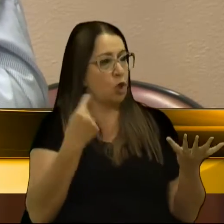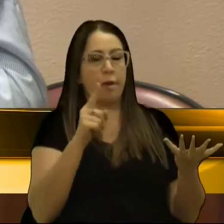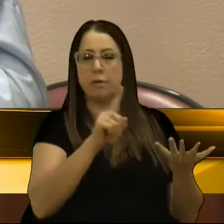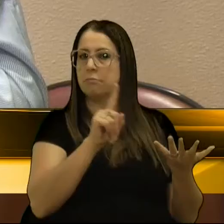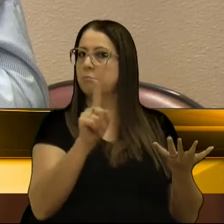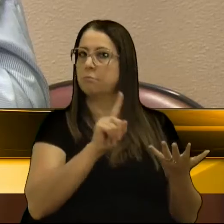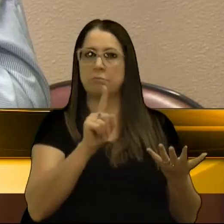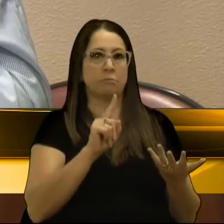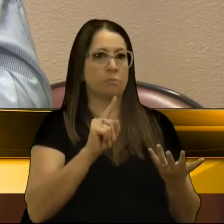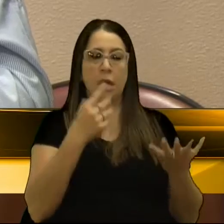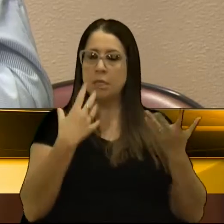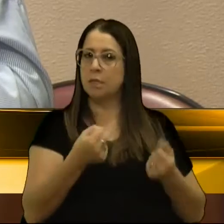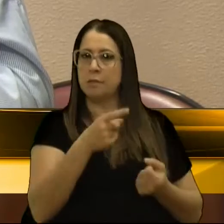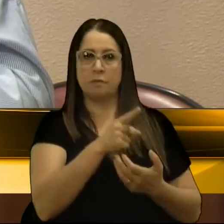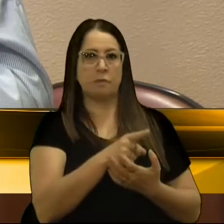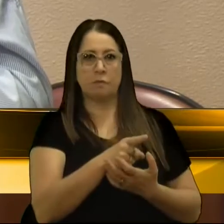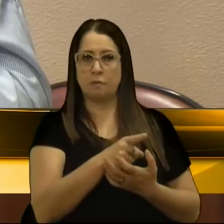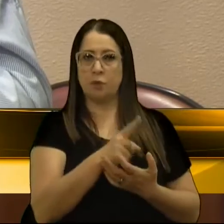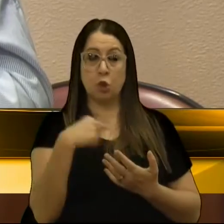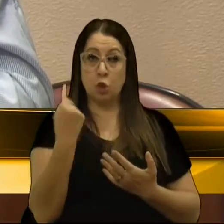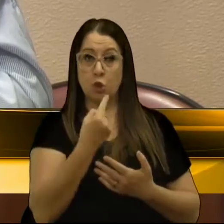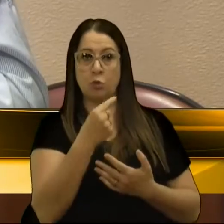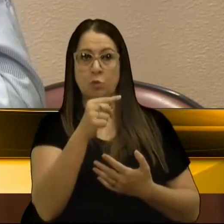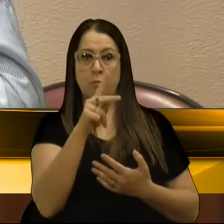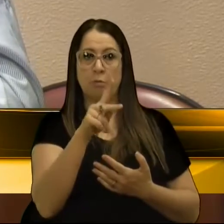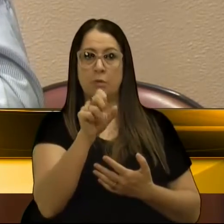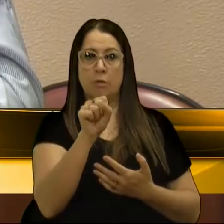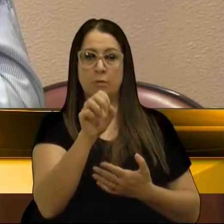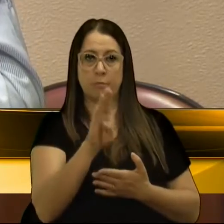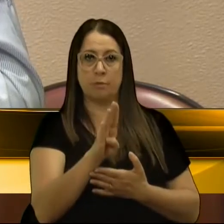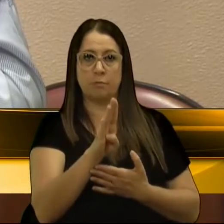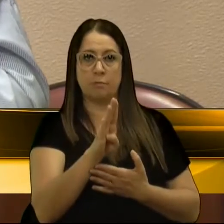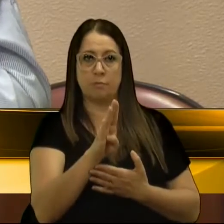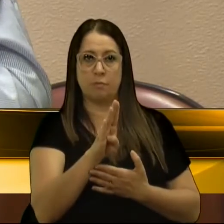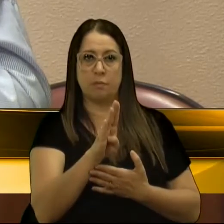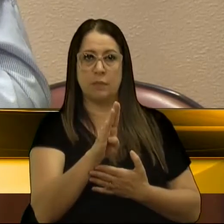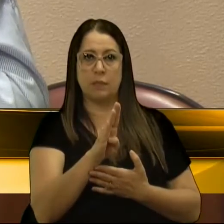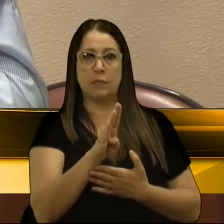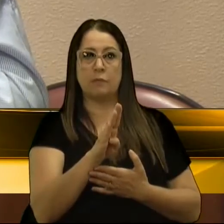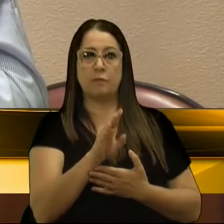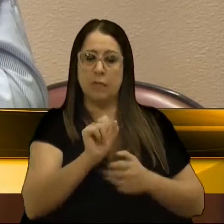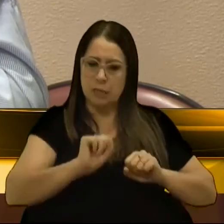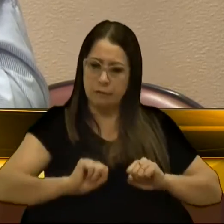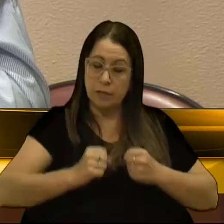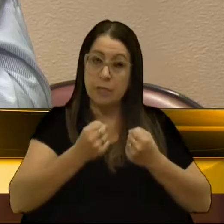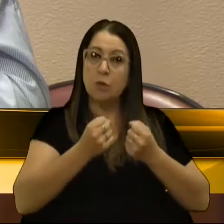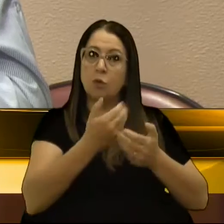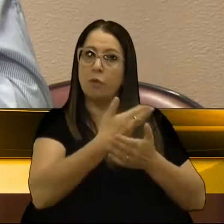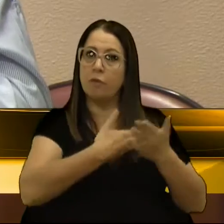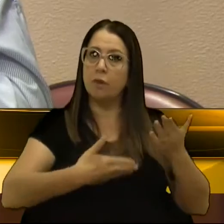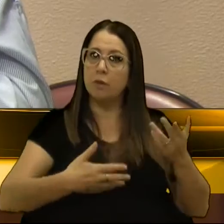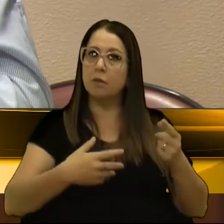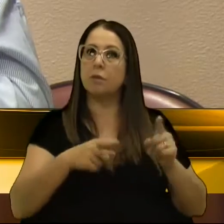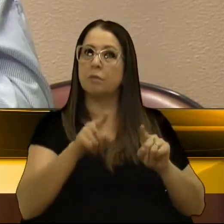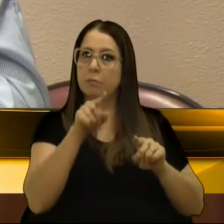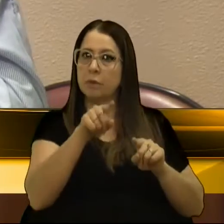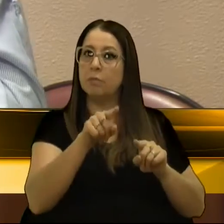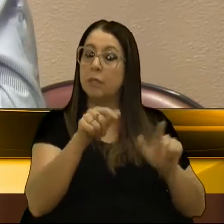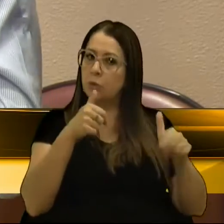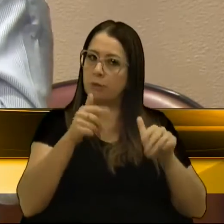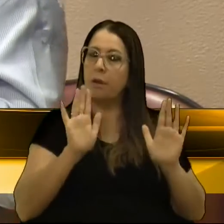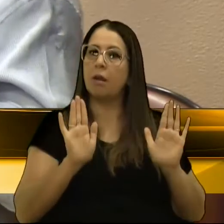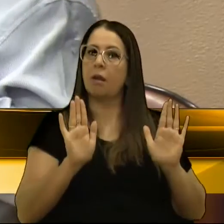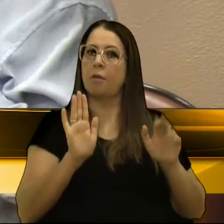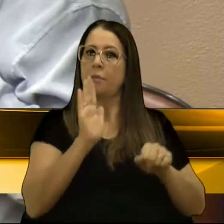vamos... Nós, o PSB, vai defender esse governo. Agora, eles vão ter que trabalhar